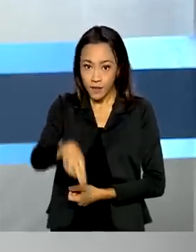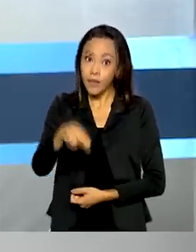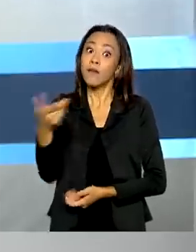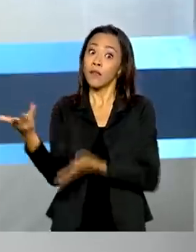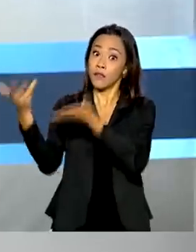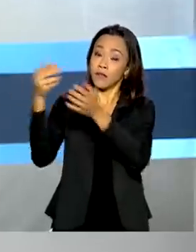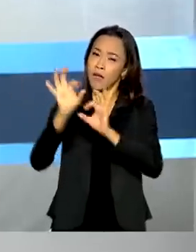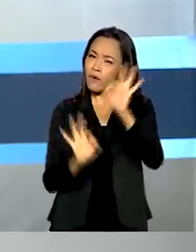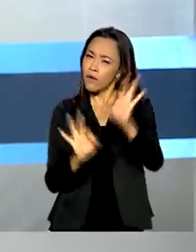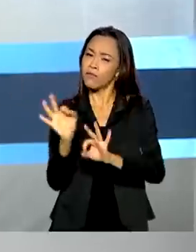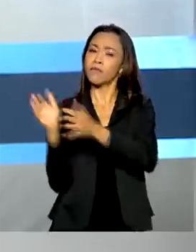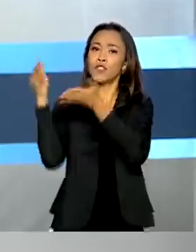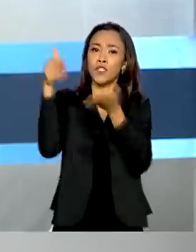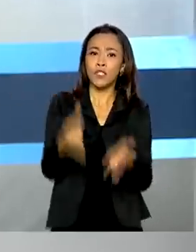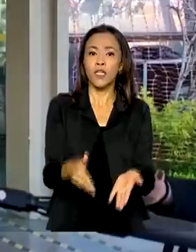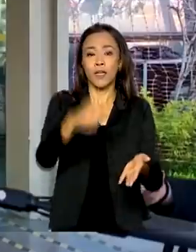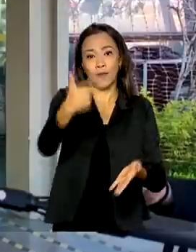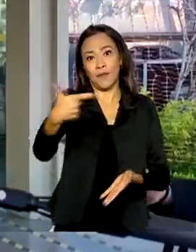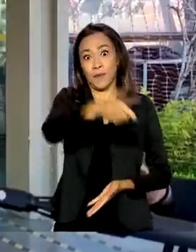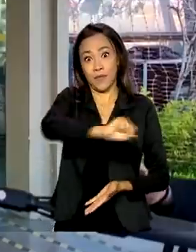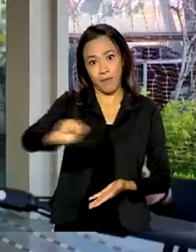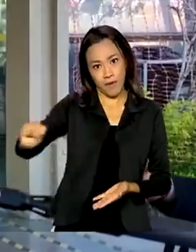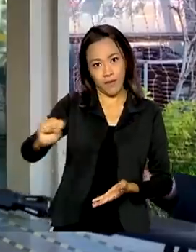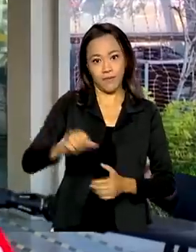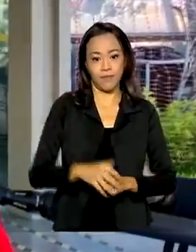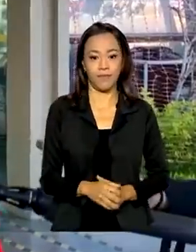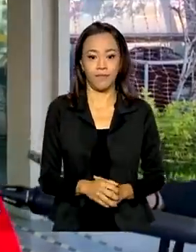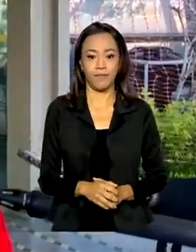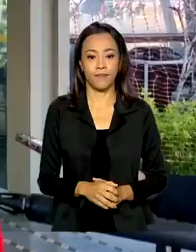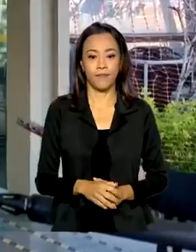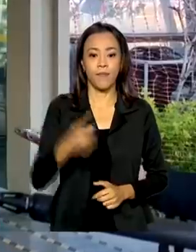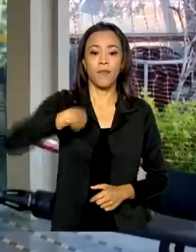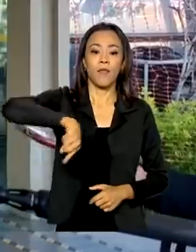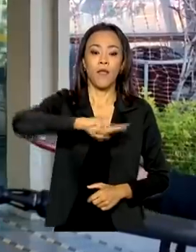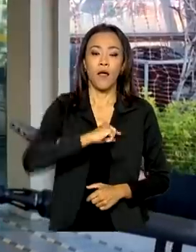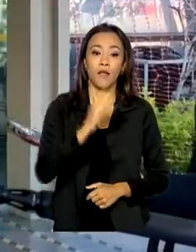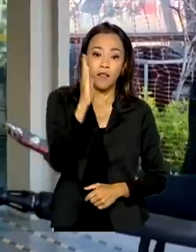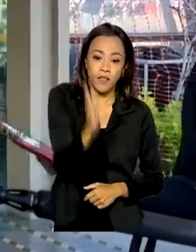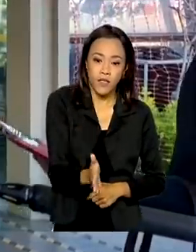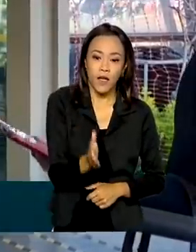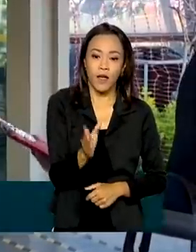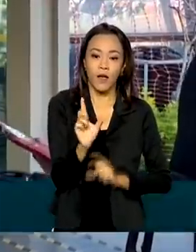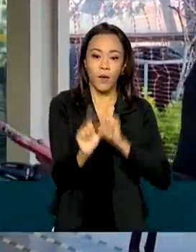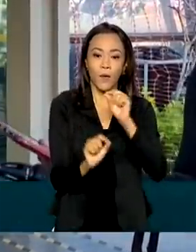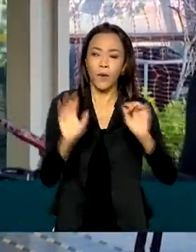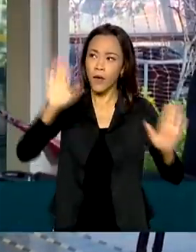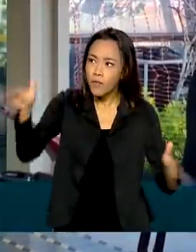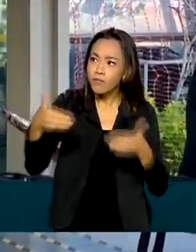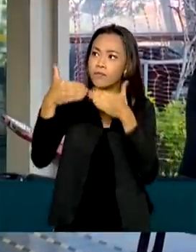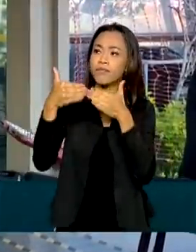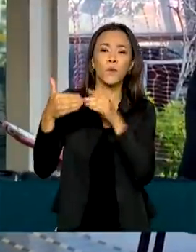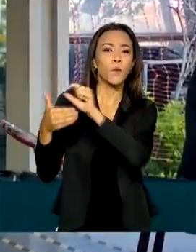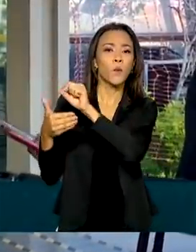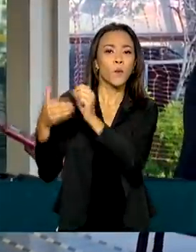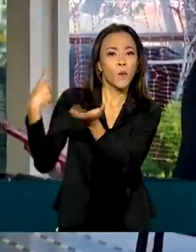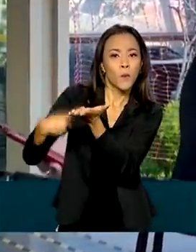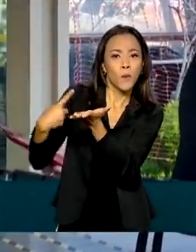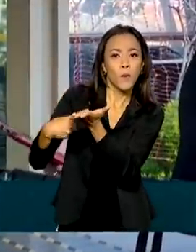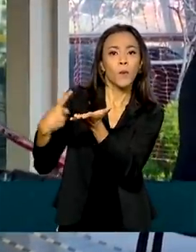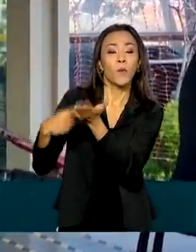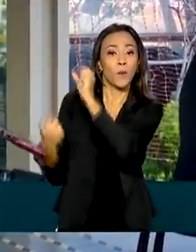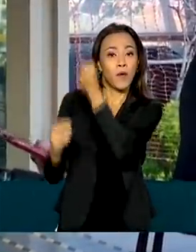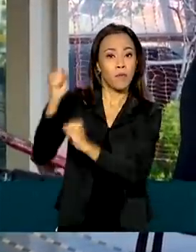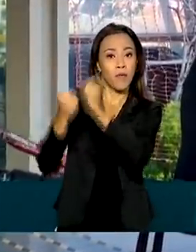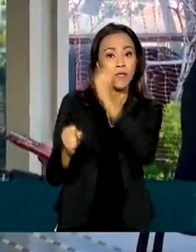no país no segundo semestre. Nós já tínhamos acertado com a Janssen 38 milhões de doses da vacina,